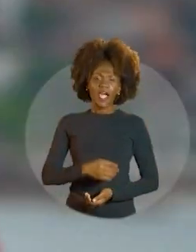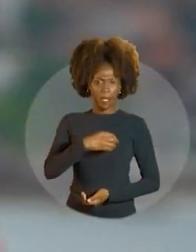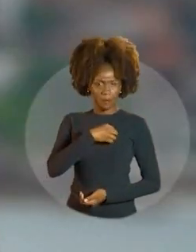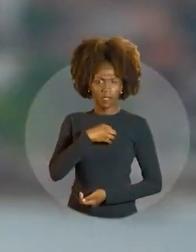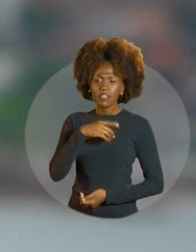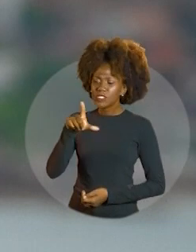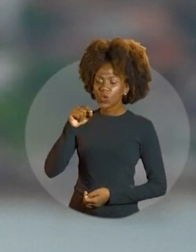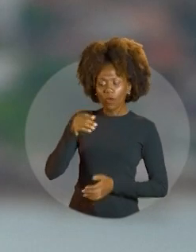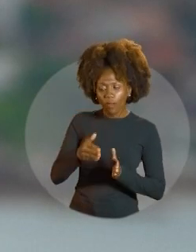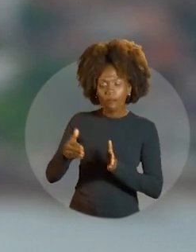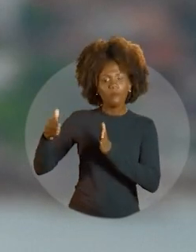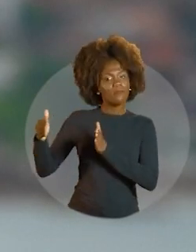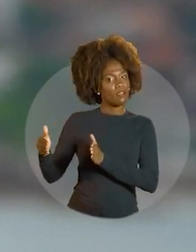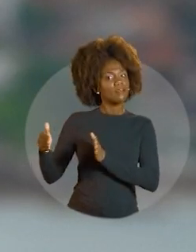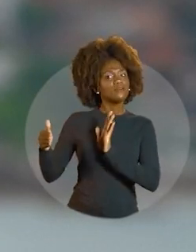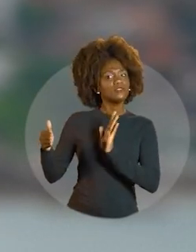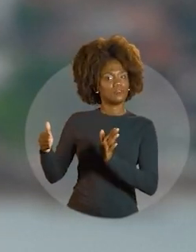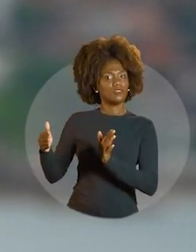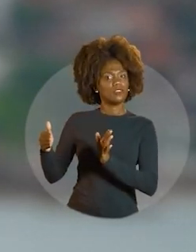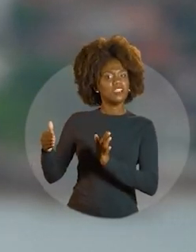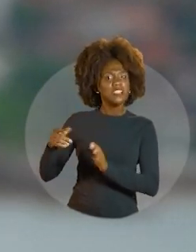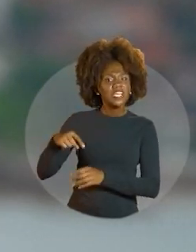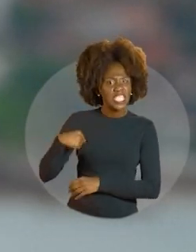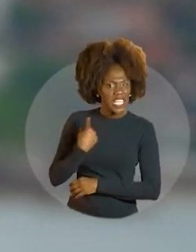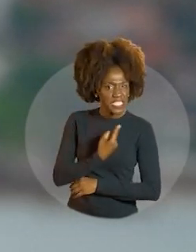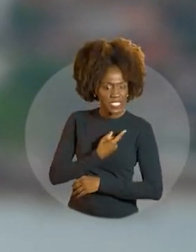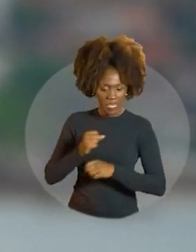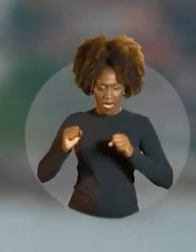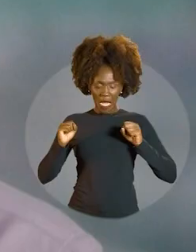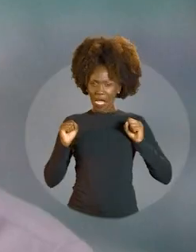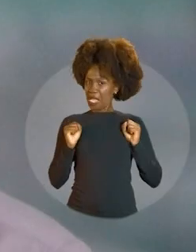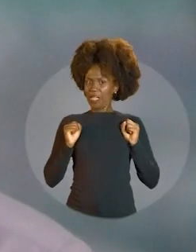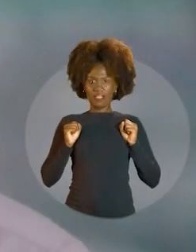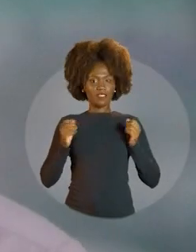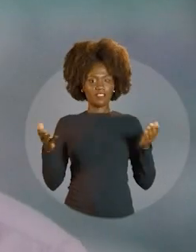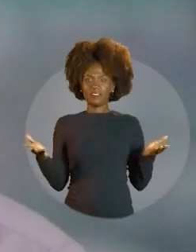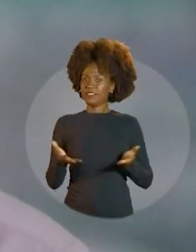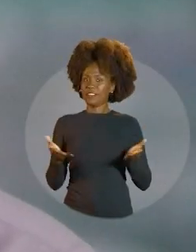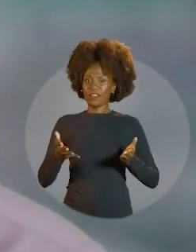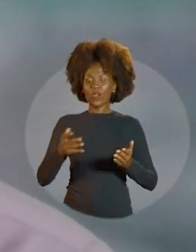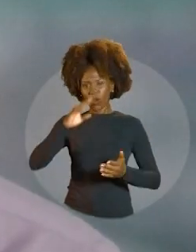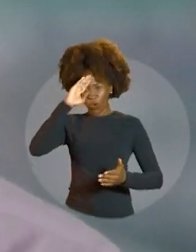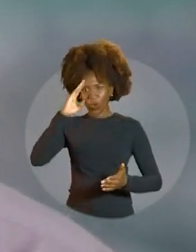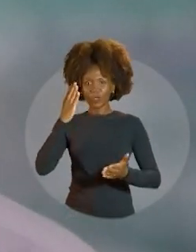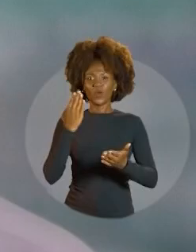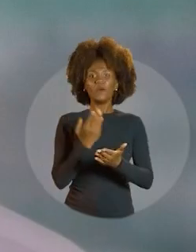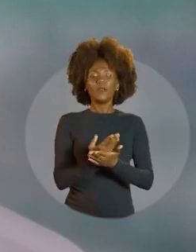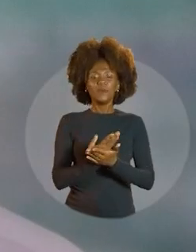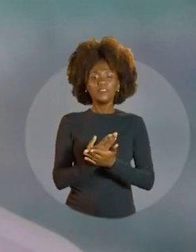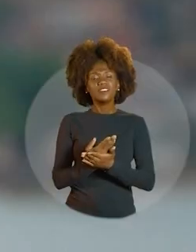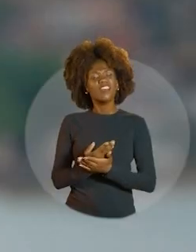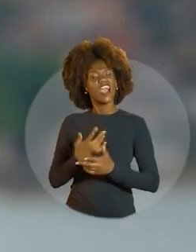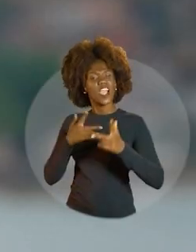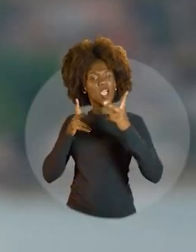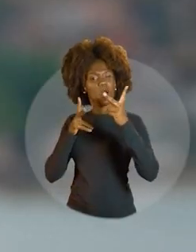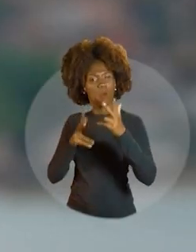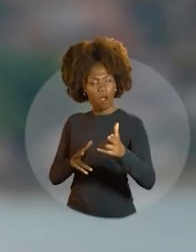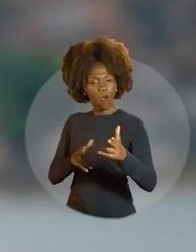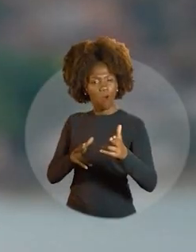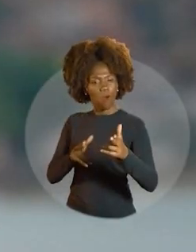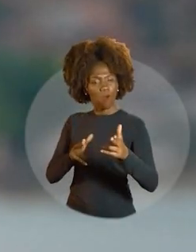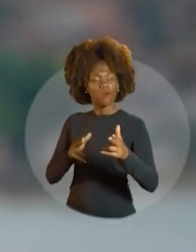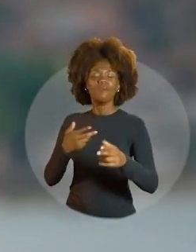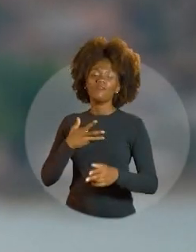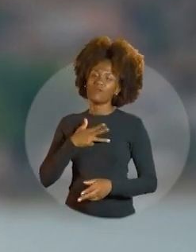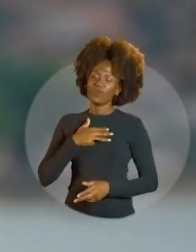A Bahia tem lado. E a gente não vai se omitir nesta hora. O nosso compromisso é o mesmo de Lula. Cuidar de